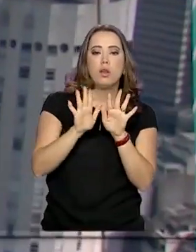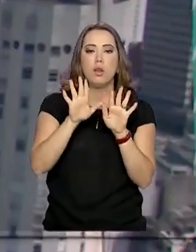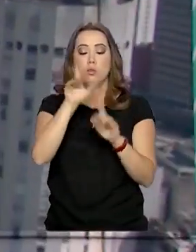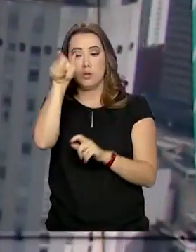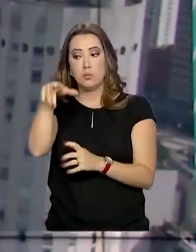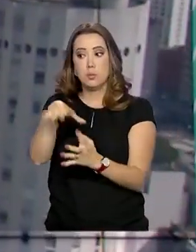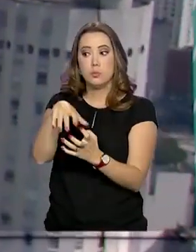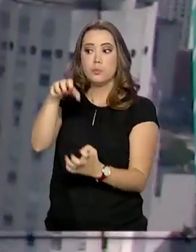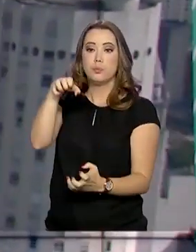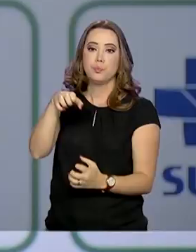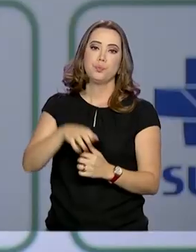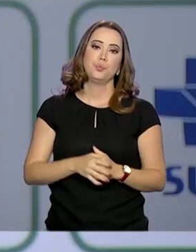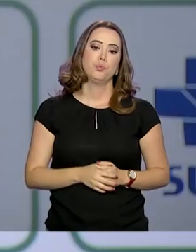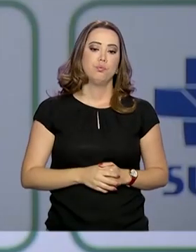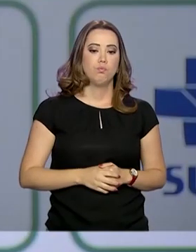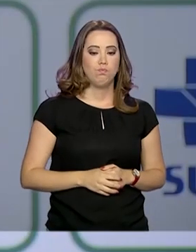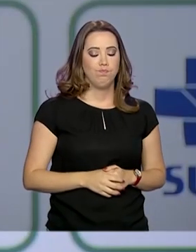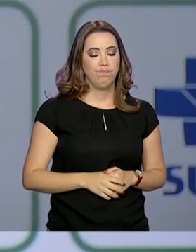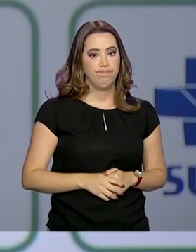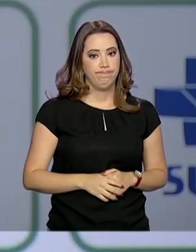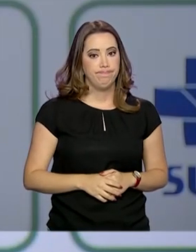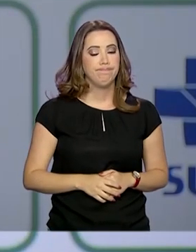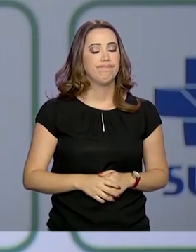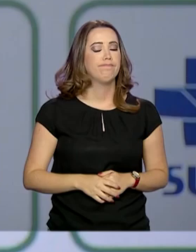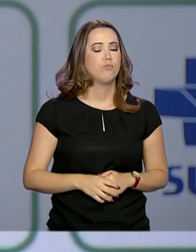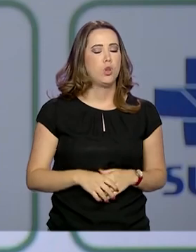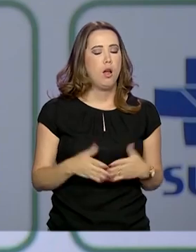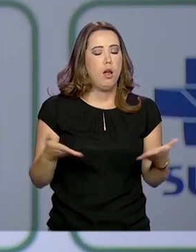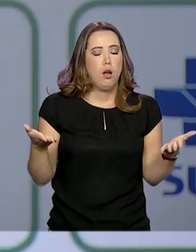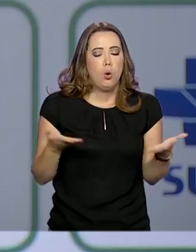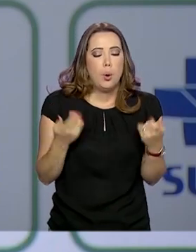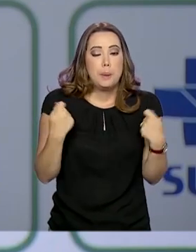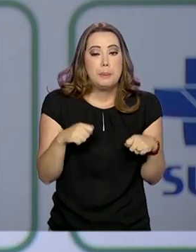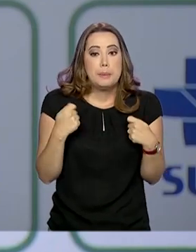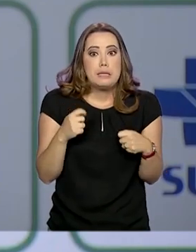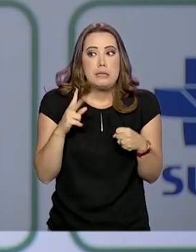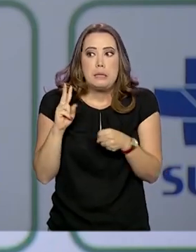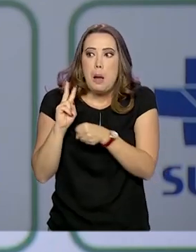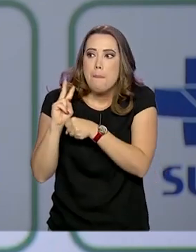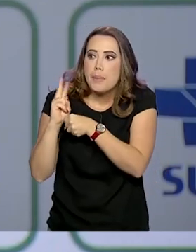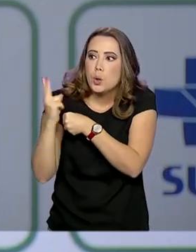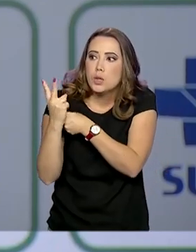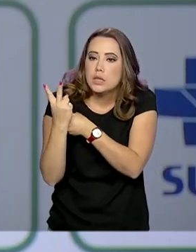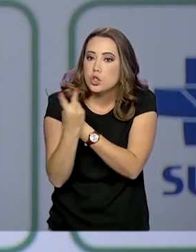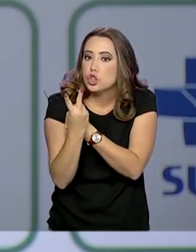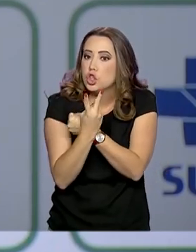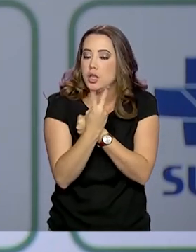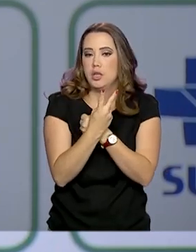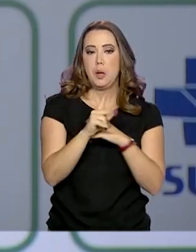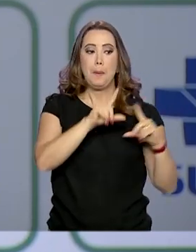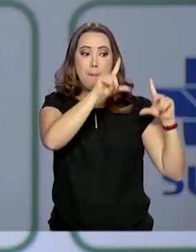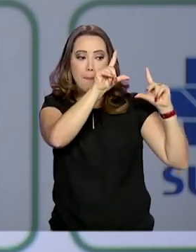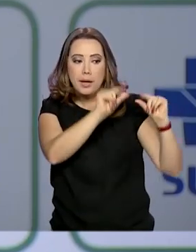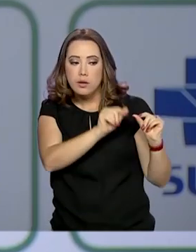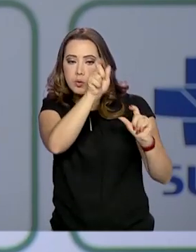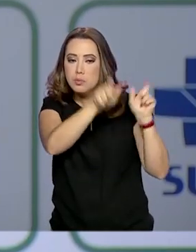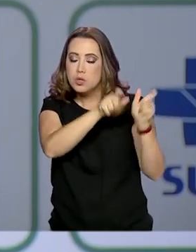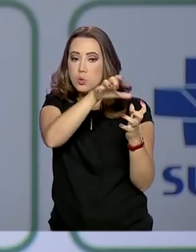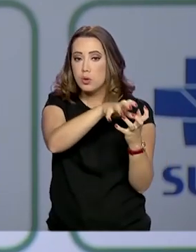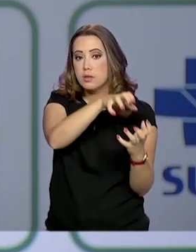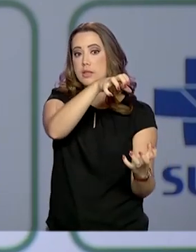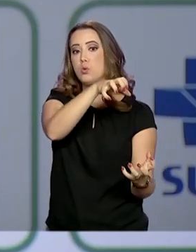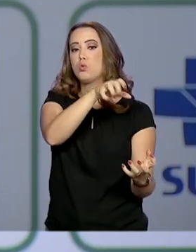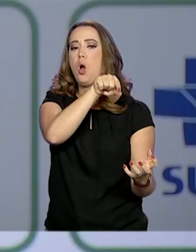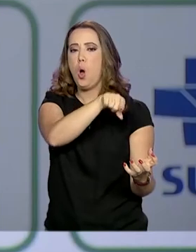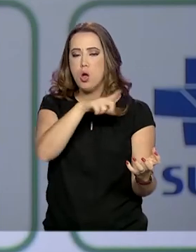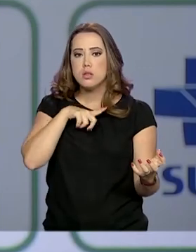idosos. O momento agora é de proteção. Quanto menos idosos nós tivermos